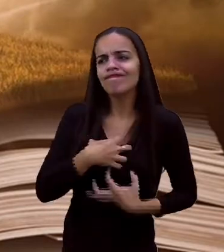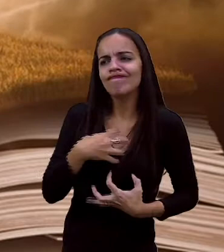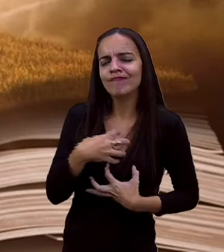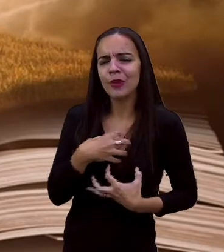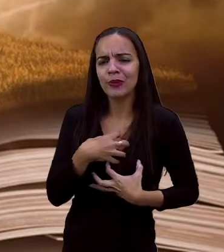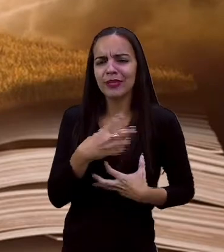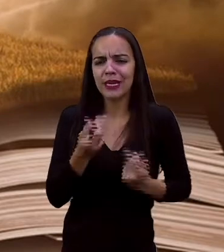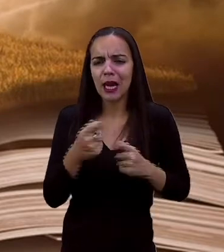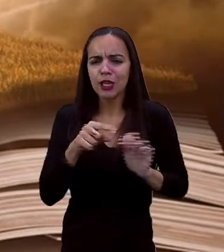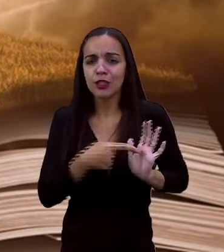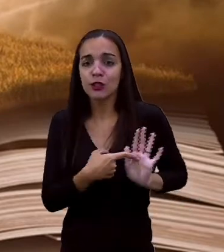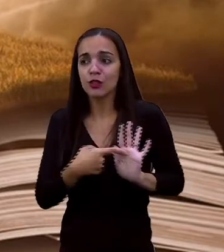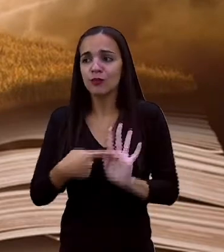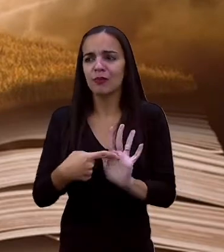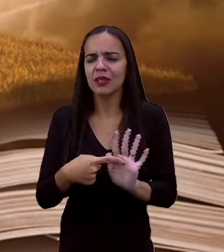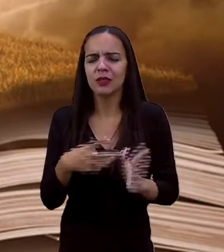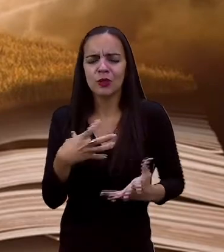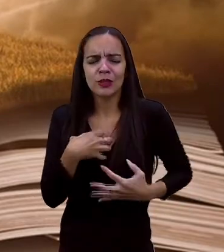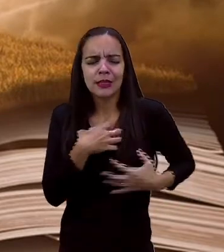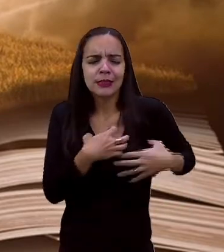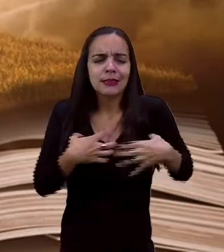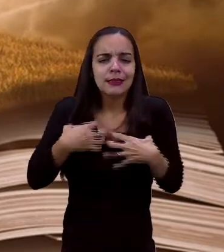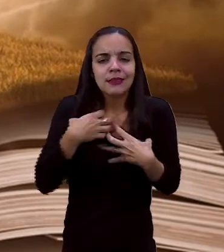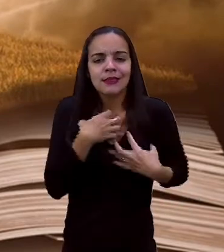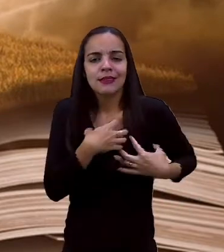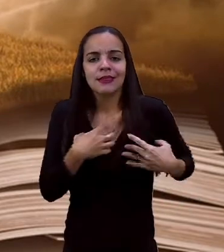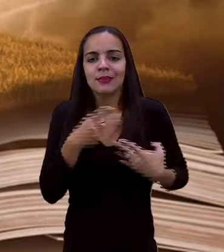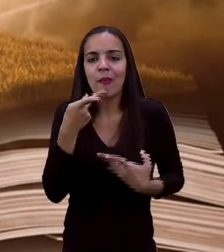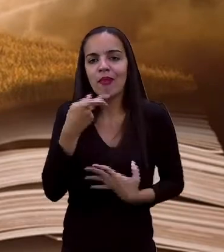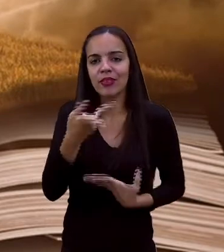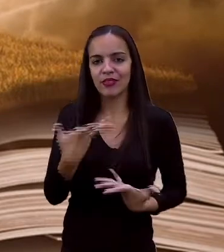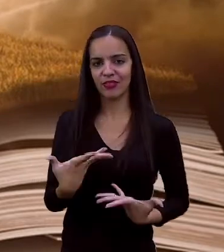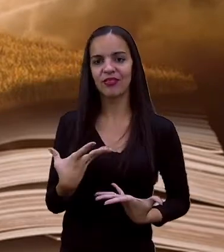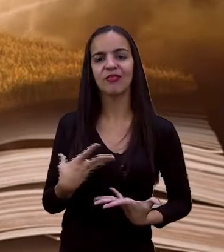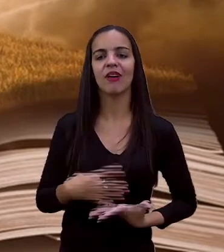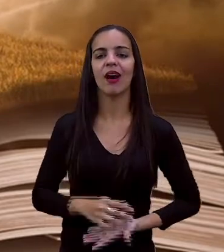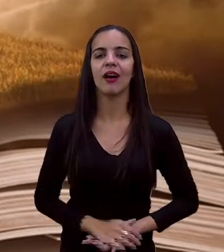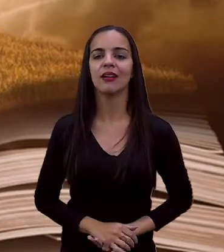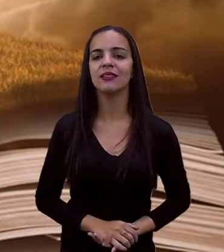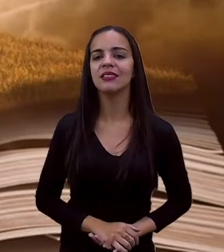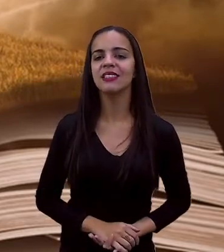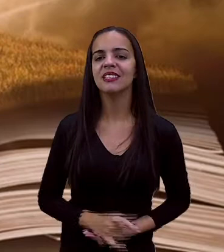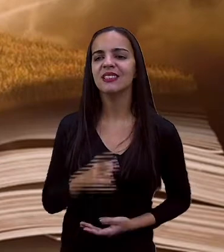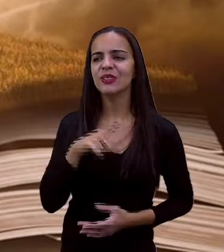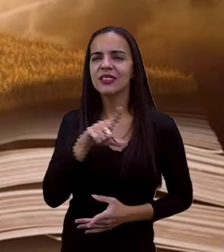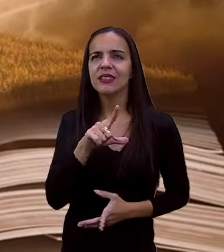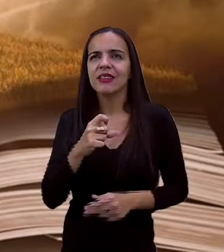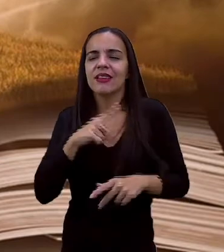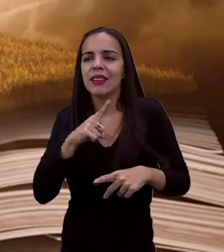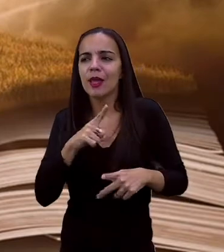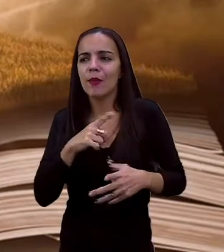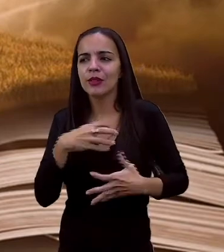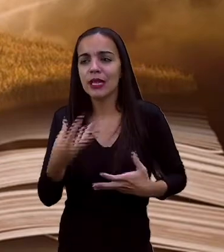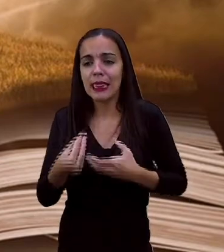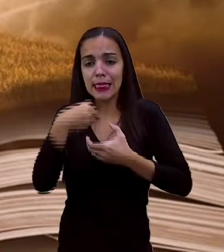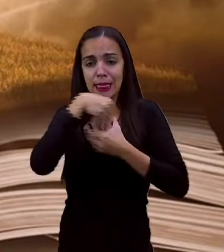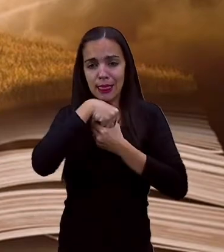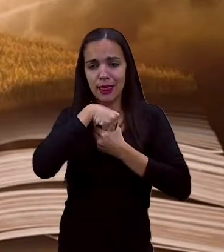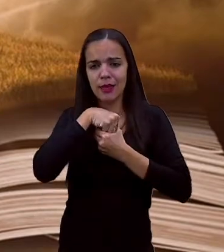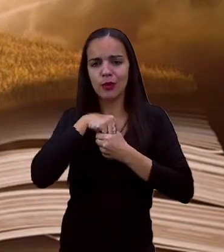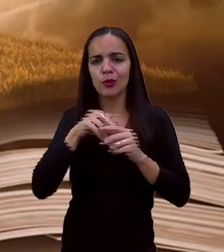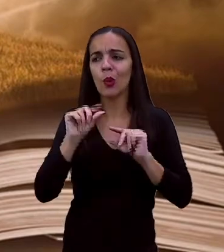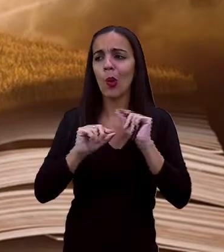viva os sentimentos, os sentimentos e as reações internas